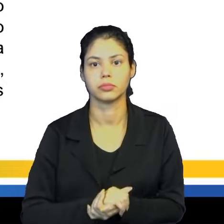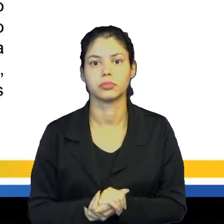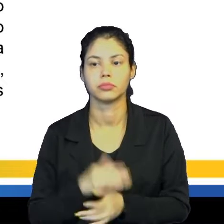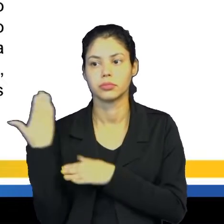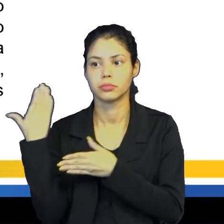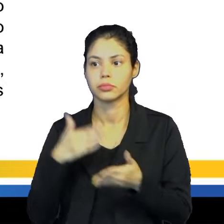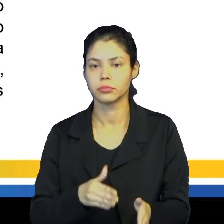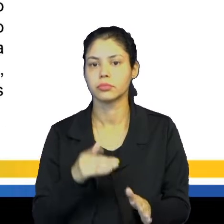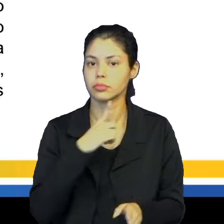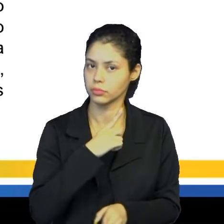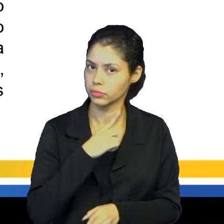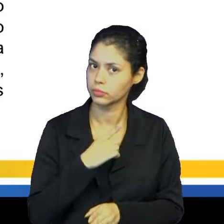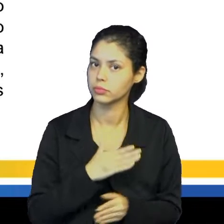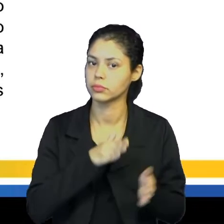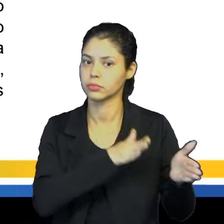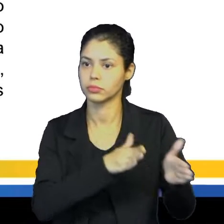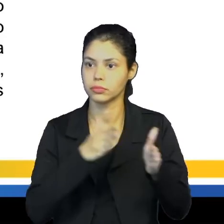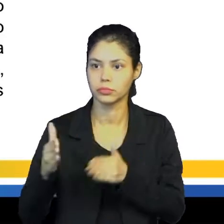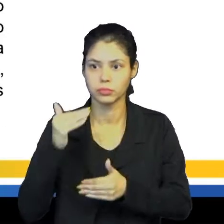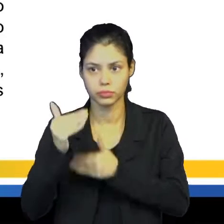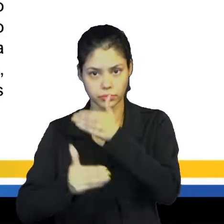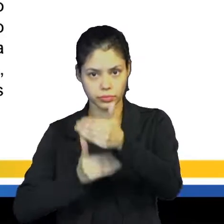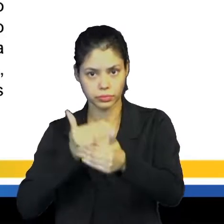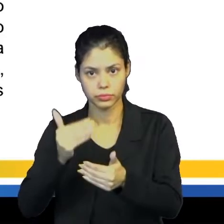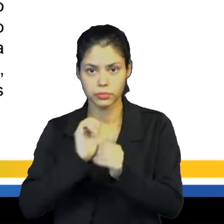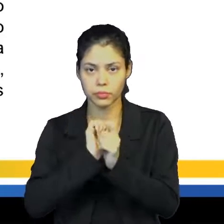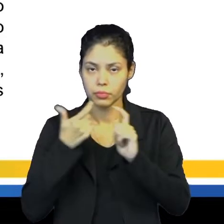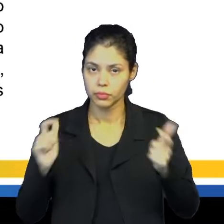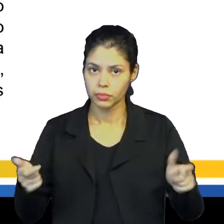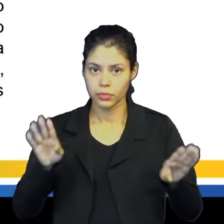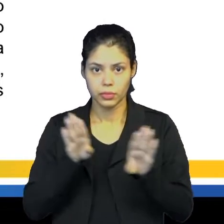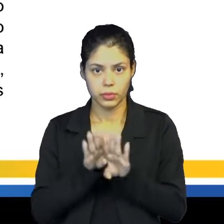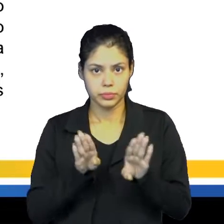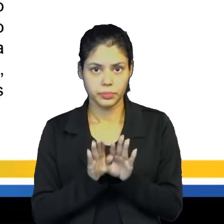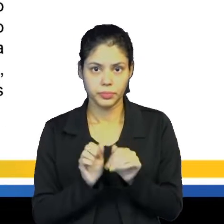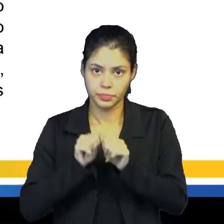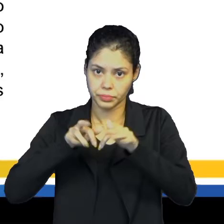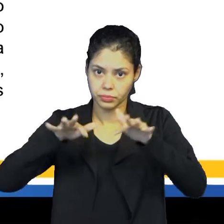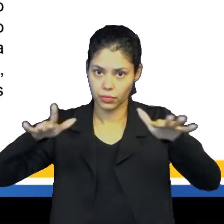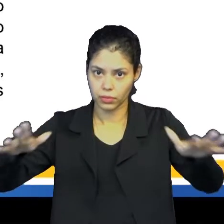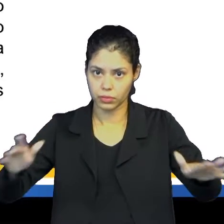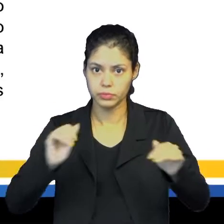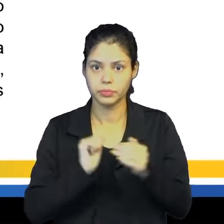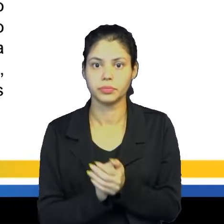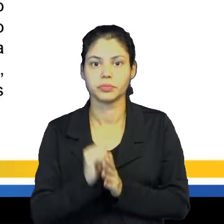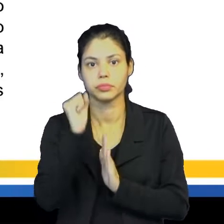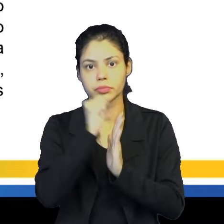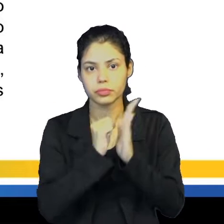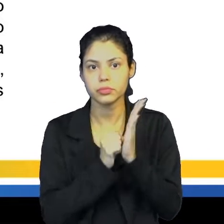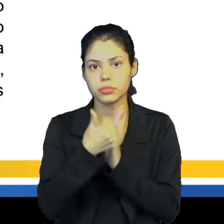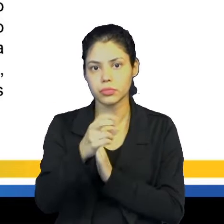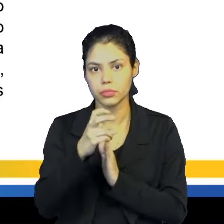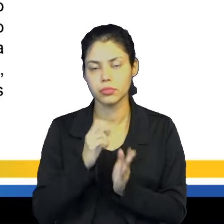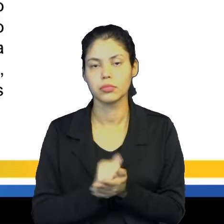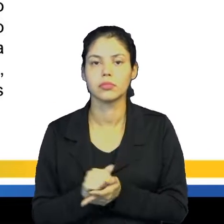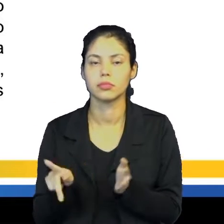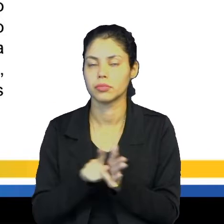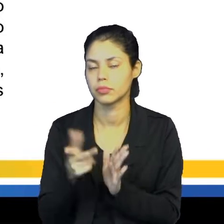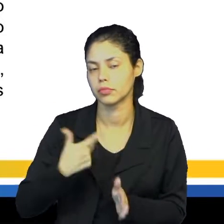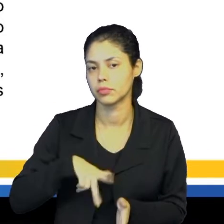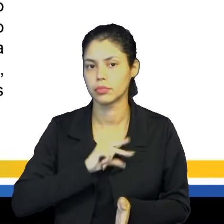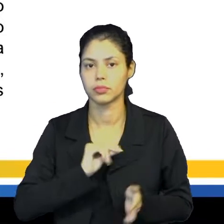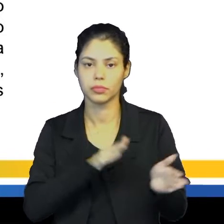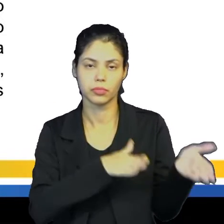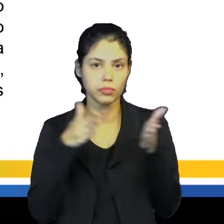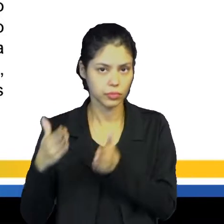Essa chegada fez parte do processo das grandes navegações e se estendeu por todo o século XV e foi encabeçado pelos portugueses, em